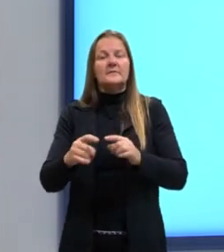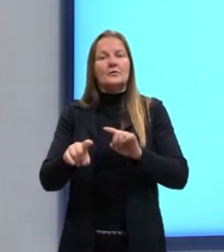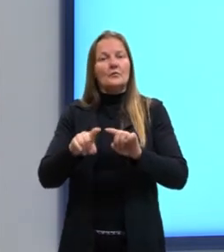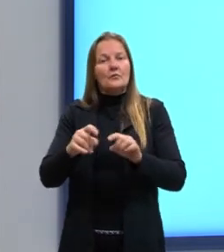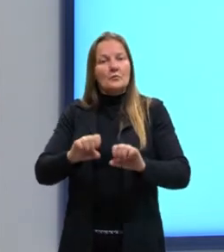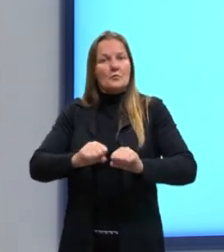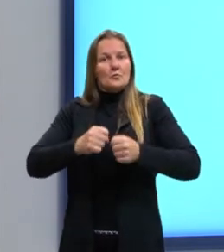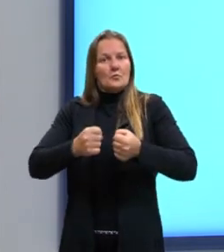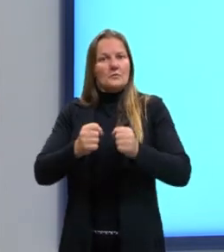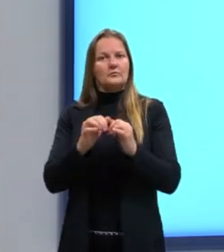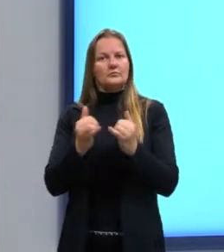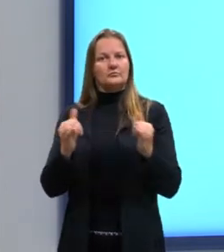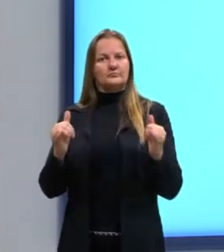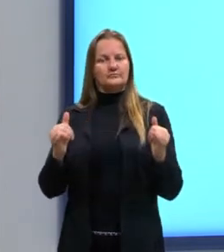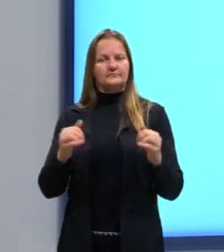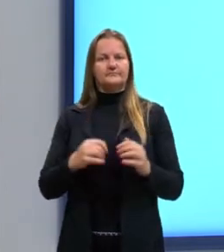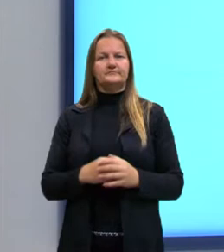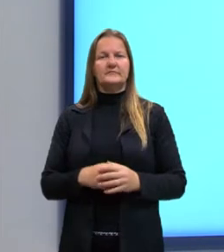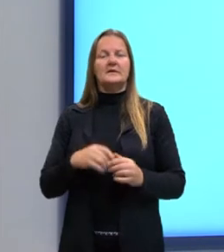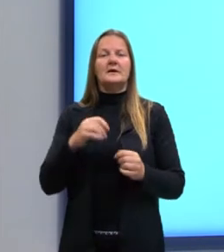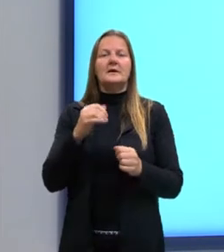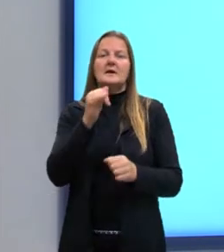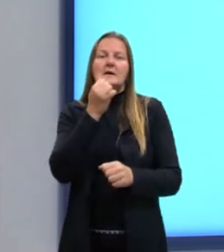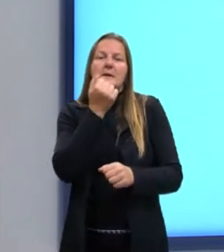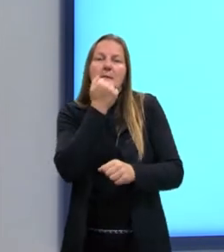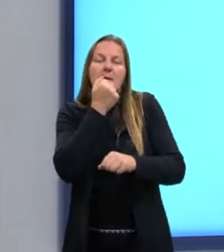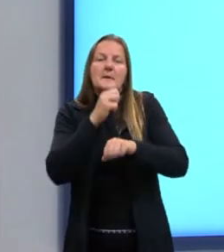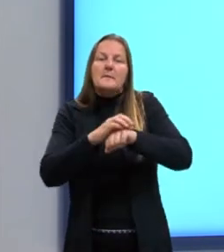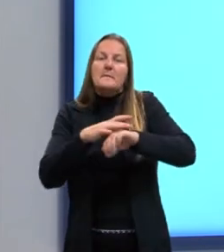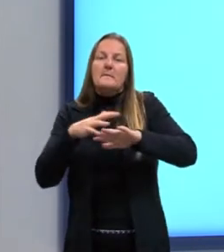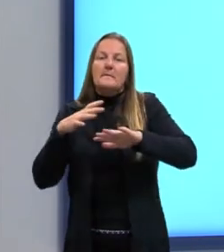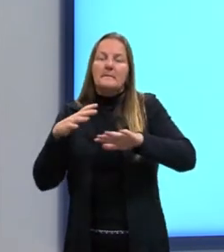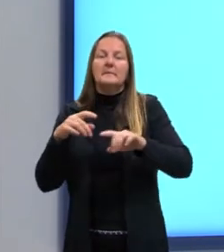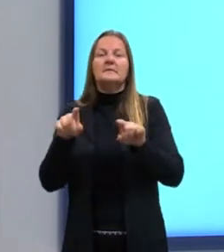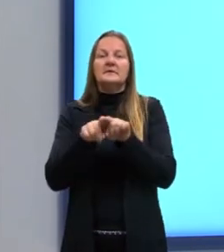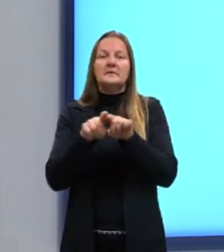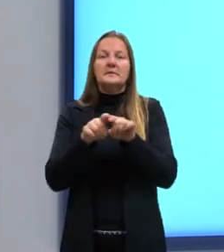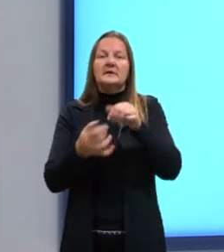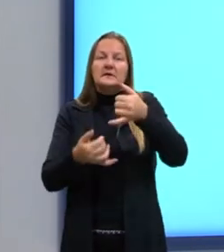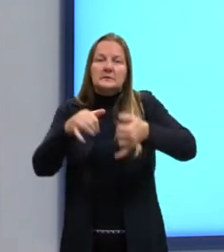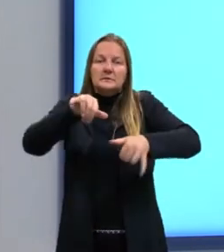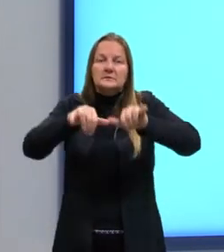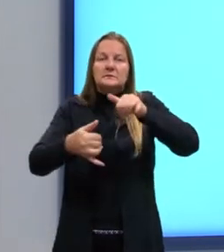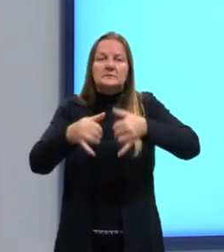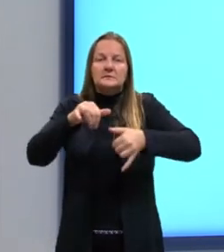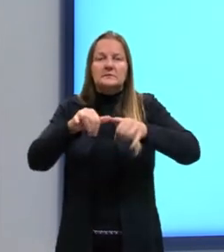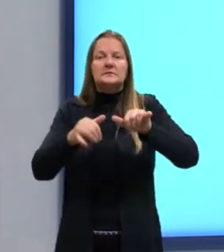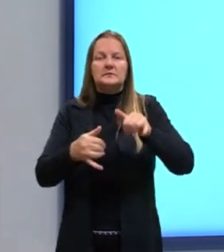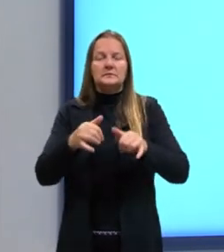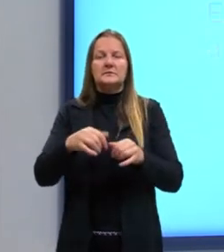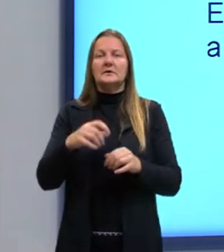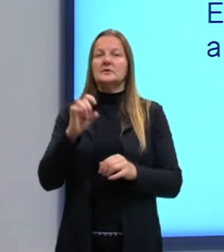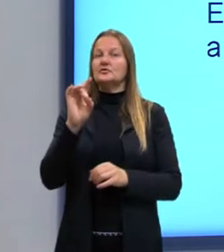A energia encontra-se nos minerais e compostos químicos, e não propriamente do sol.